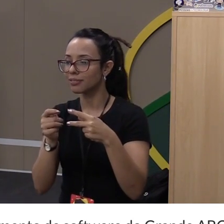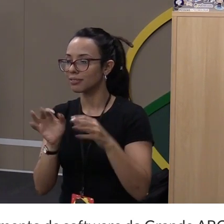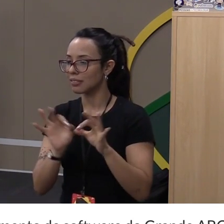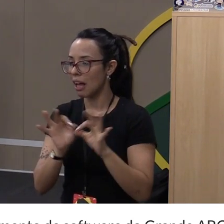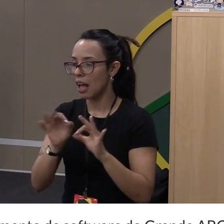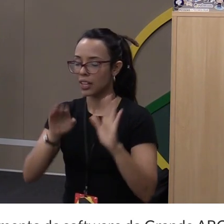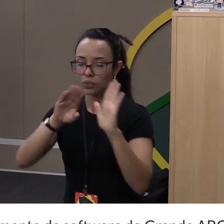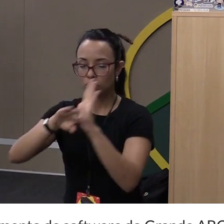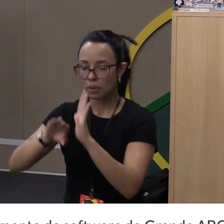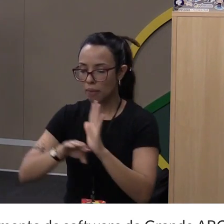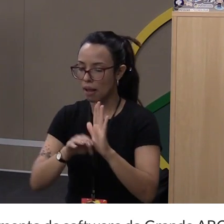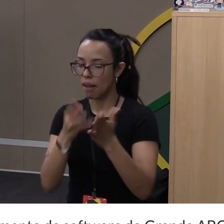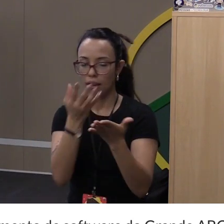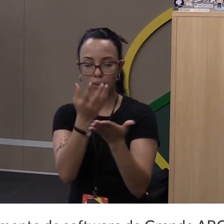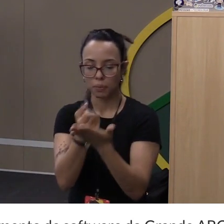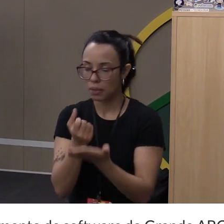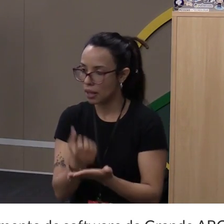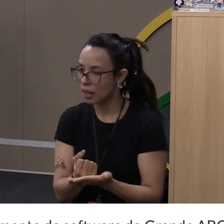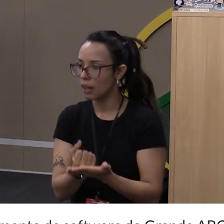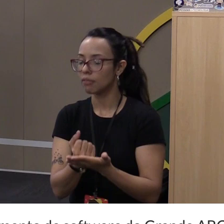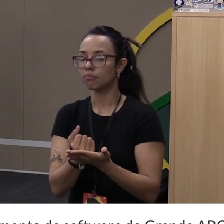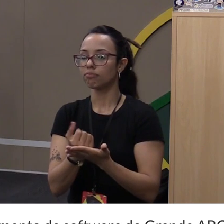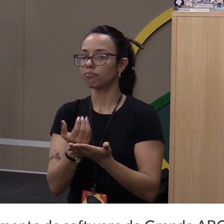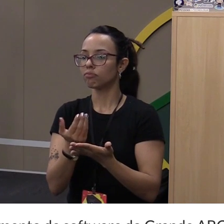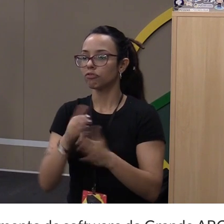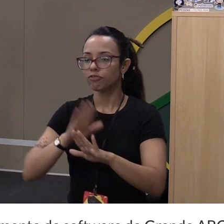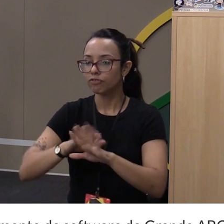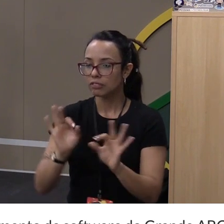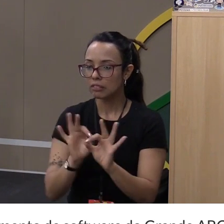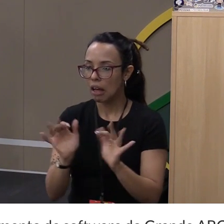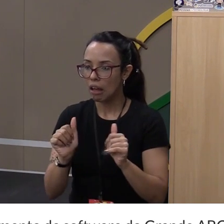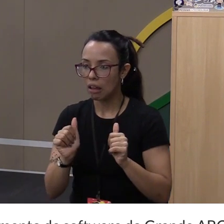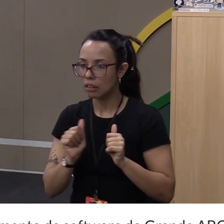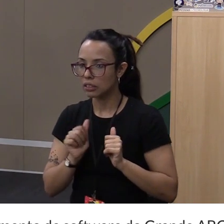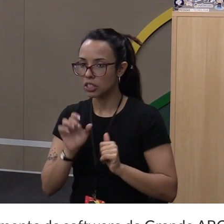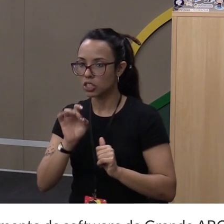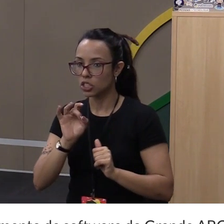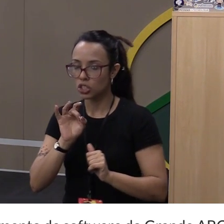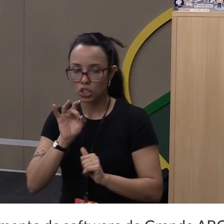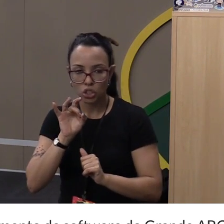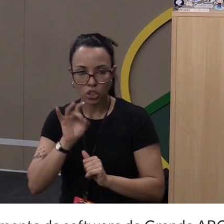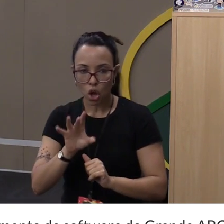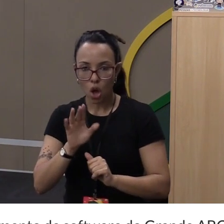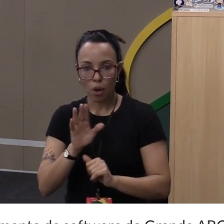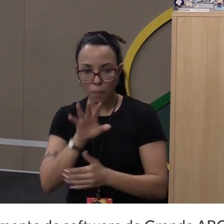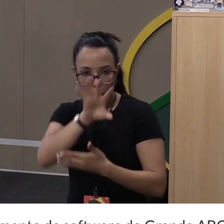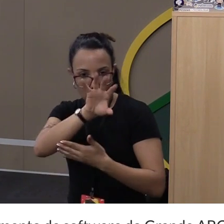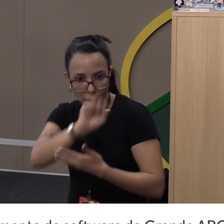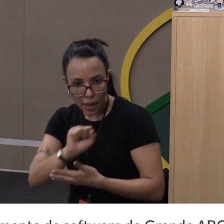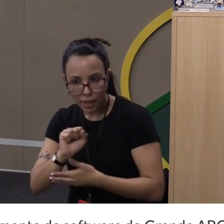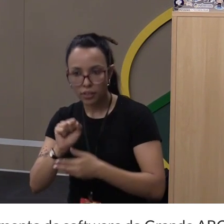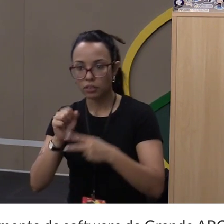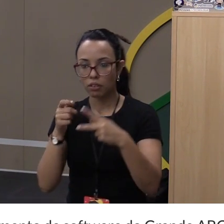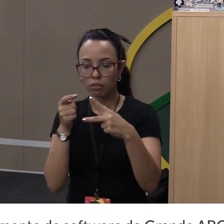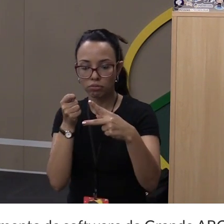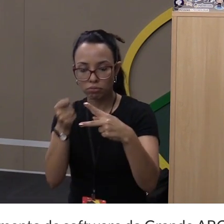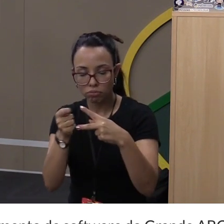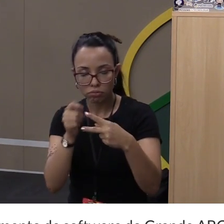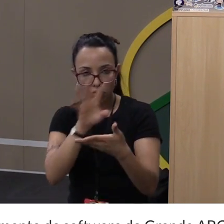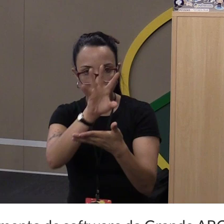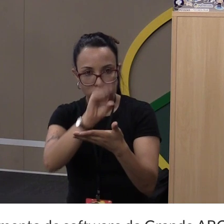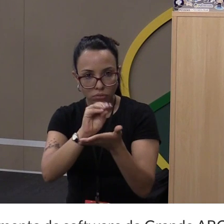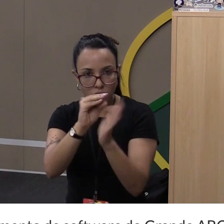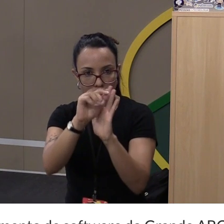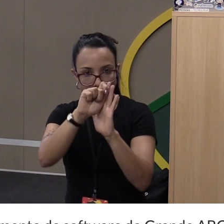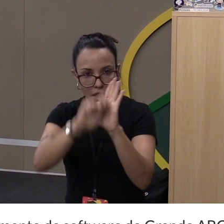referenciados, ele não faz nada. Ele simplesmente pega aquele texto. E a partir daí,